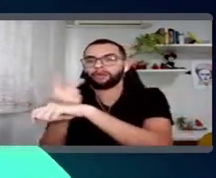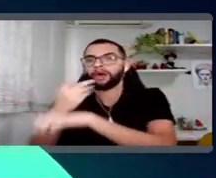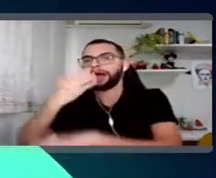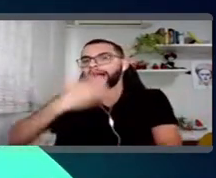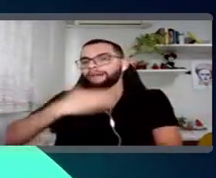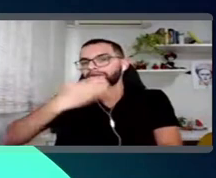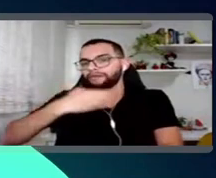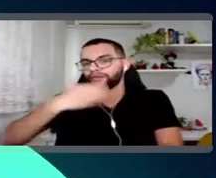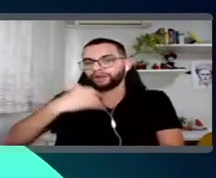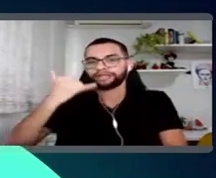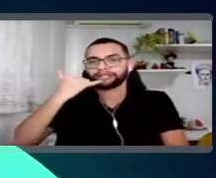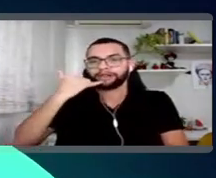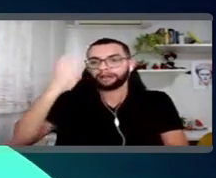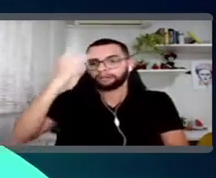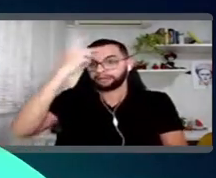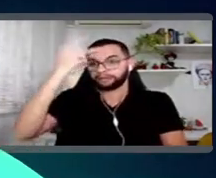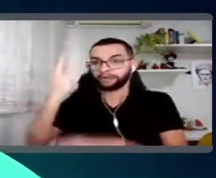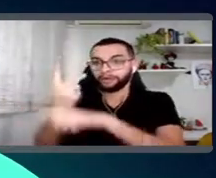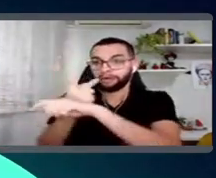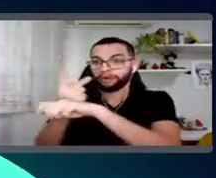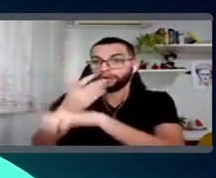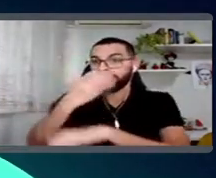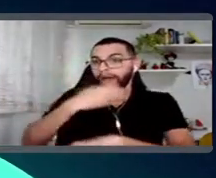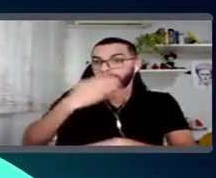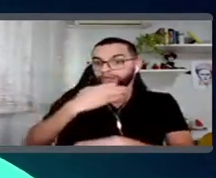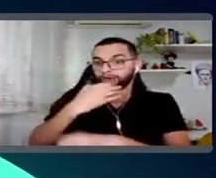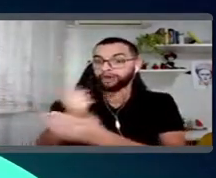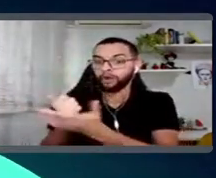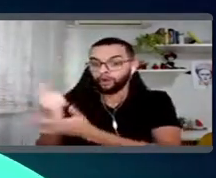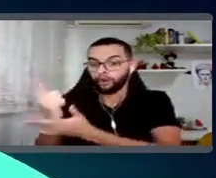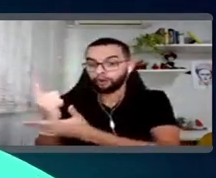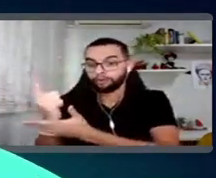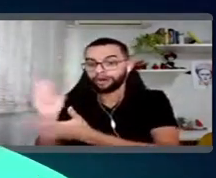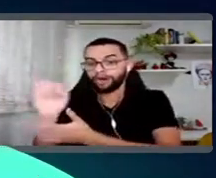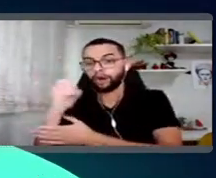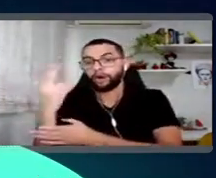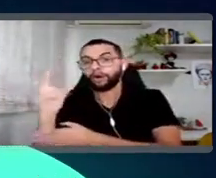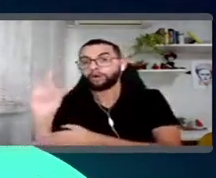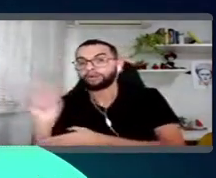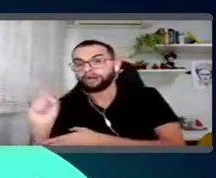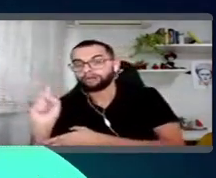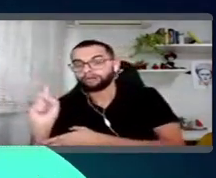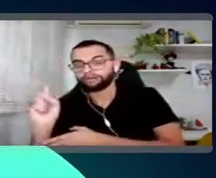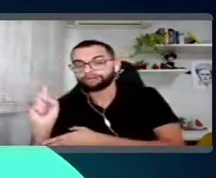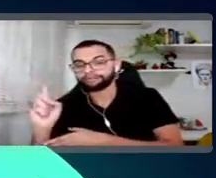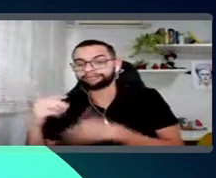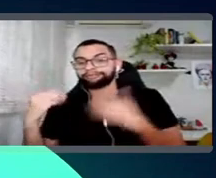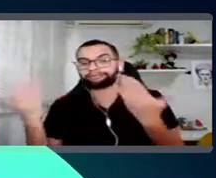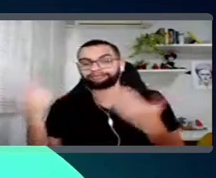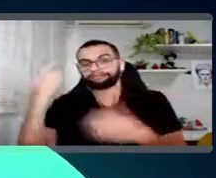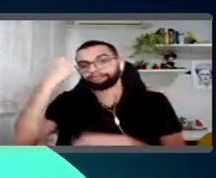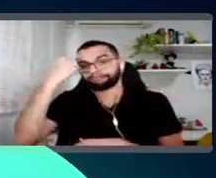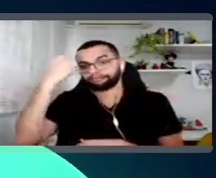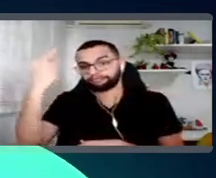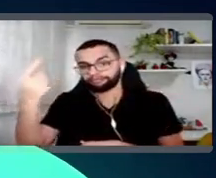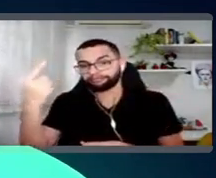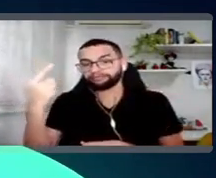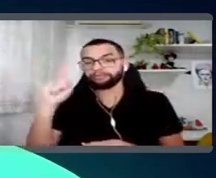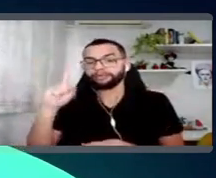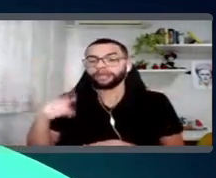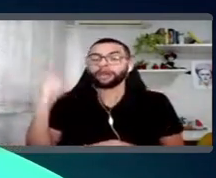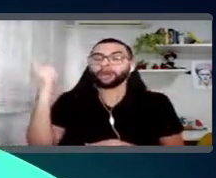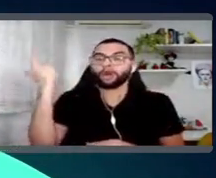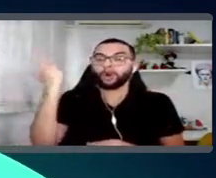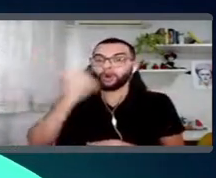né? As pessoas que estão buscando por iPhone, elas estão comprando? Ou elas não estão comprando? E aí, a ideia com isso é você conseguir